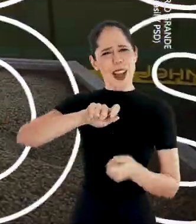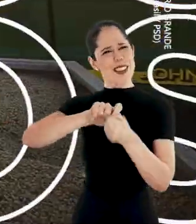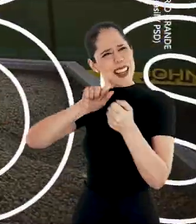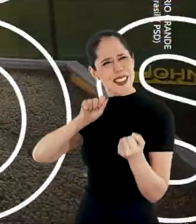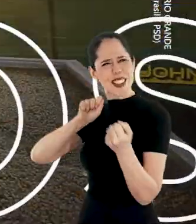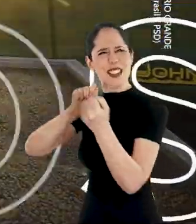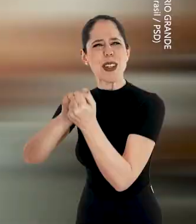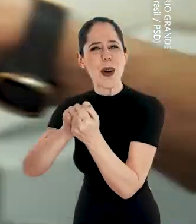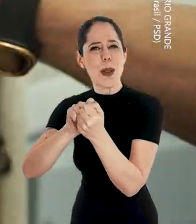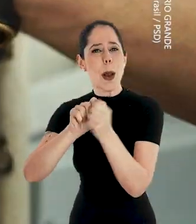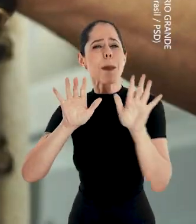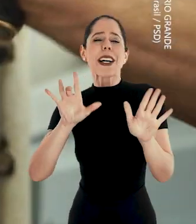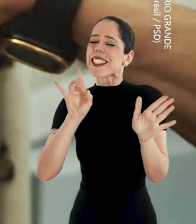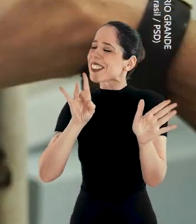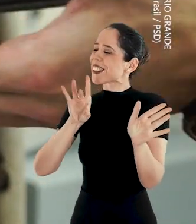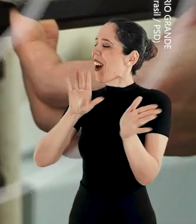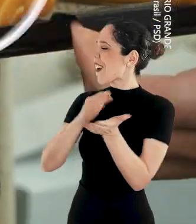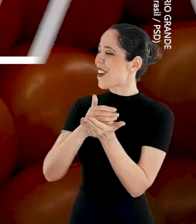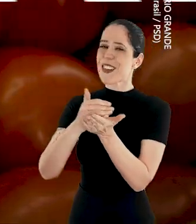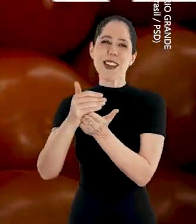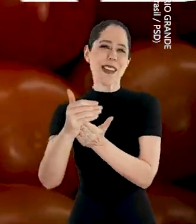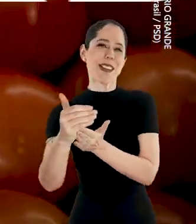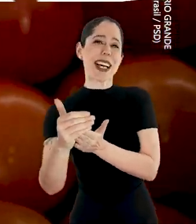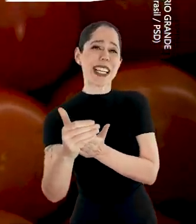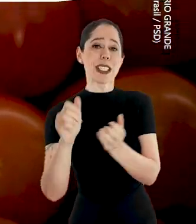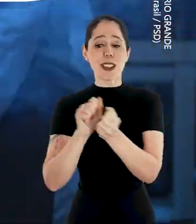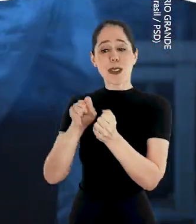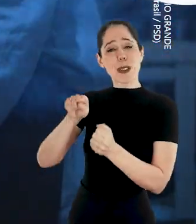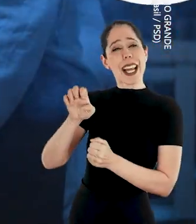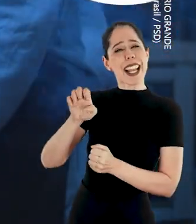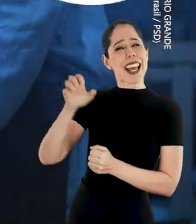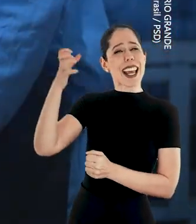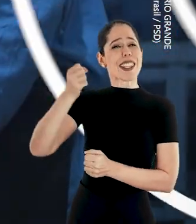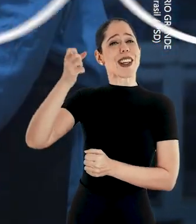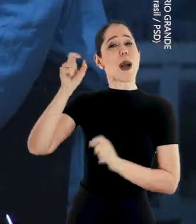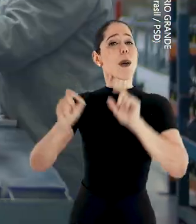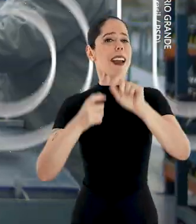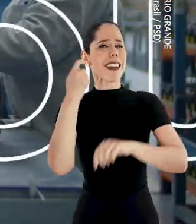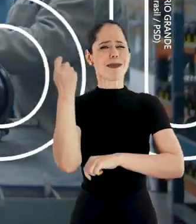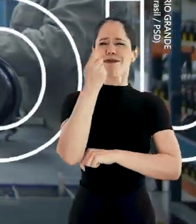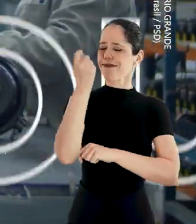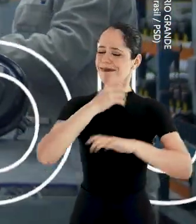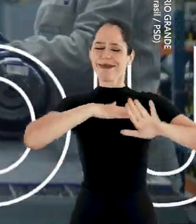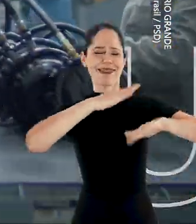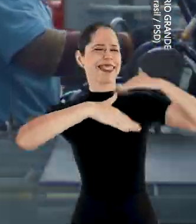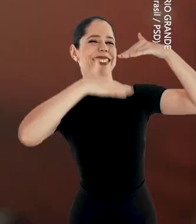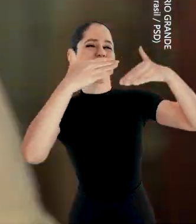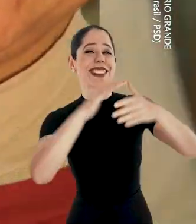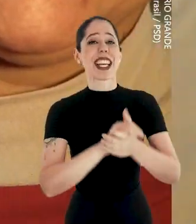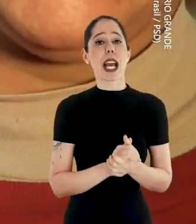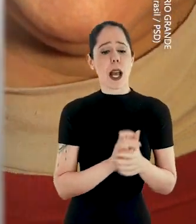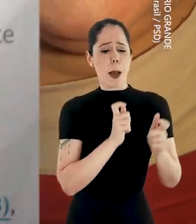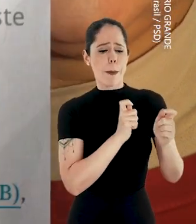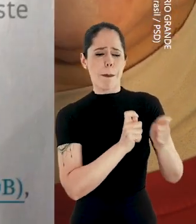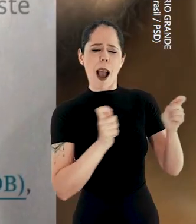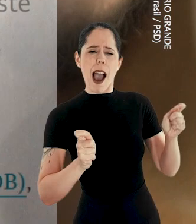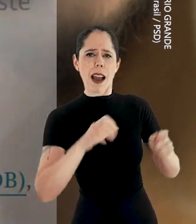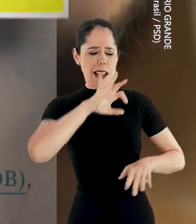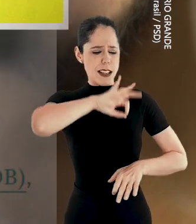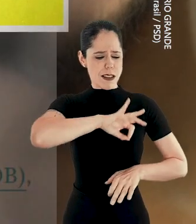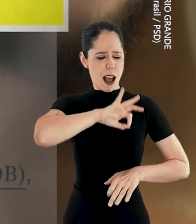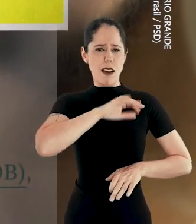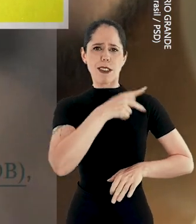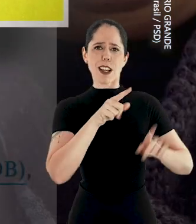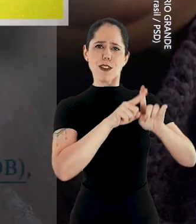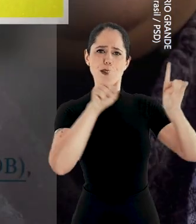Fizemos juntos e apenas começou, com o Eduardo o Rio Grande avançou, salário em dia